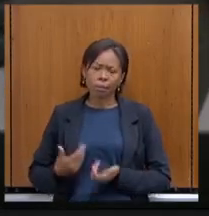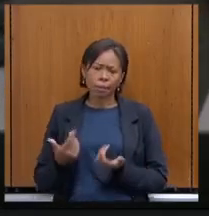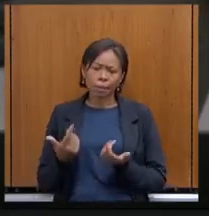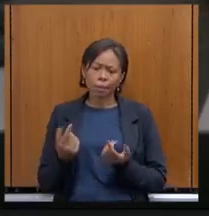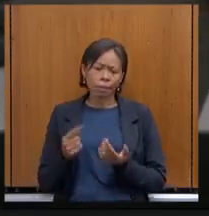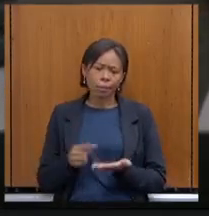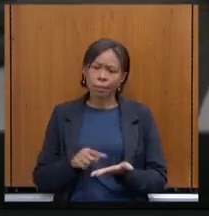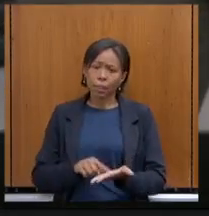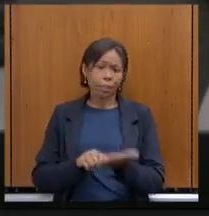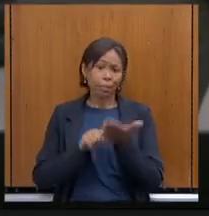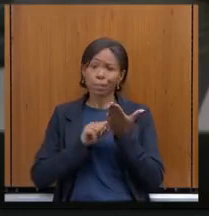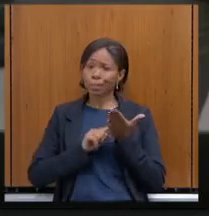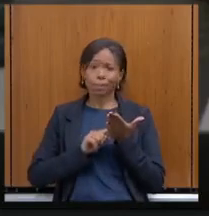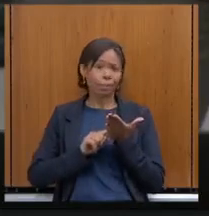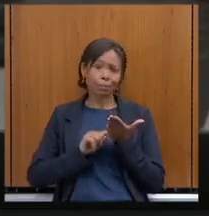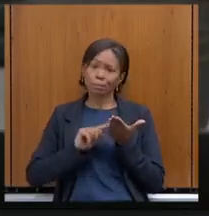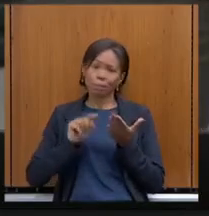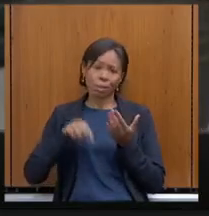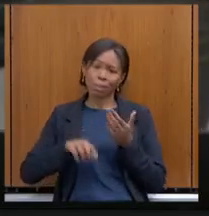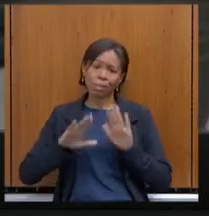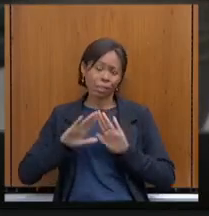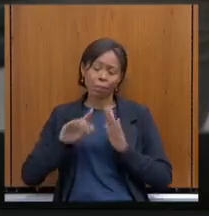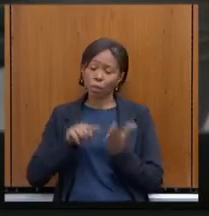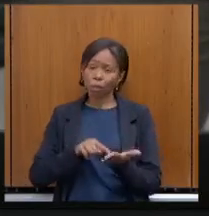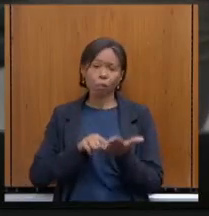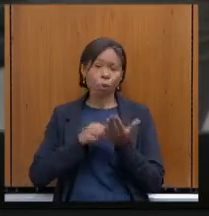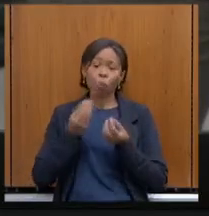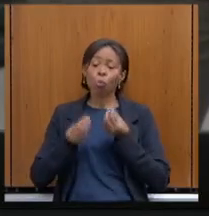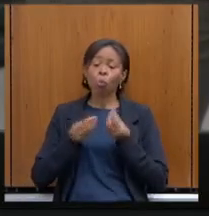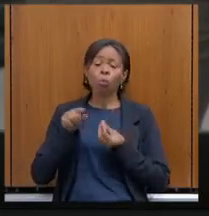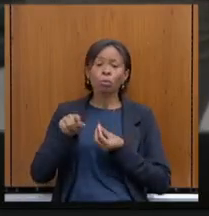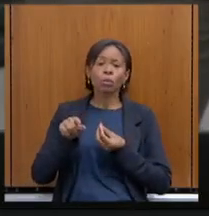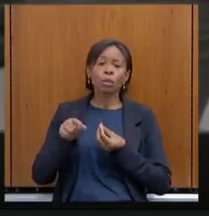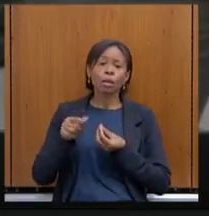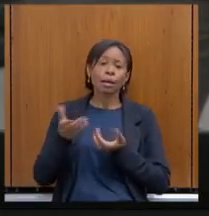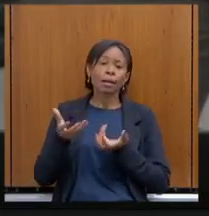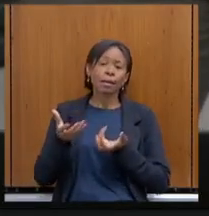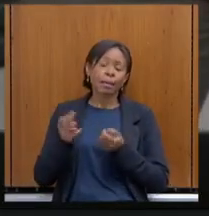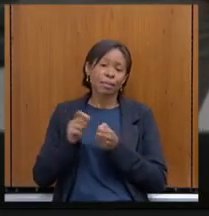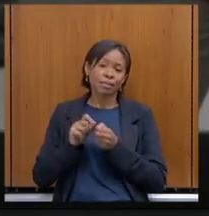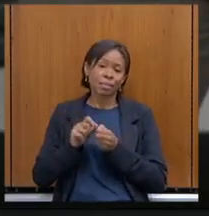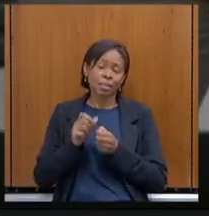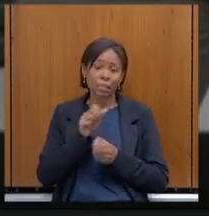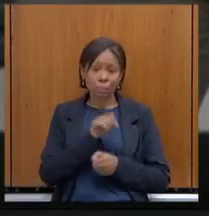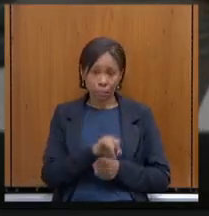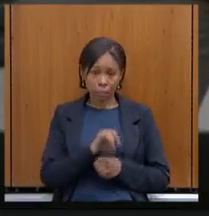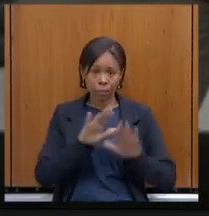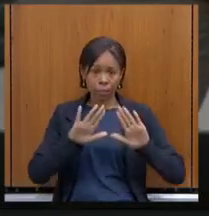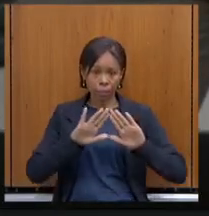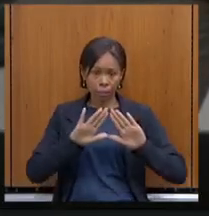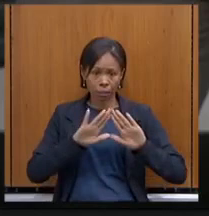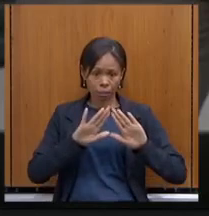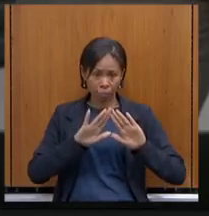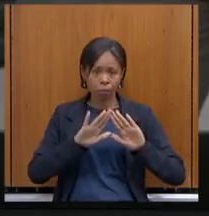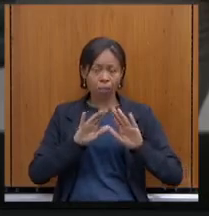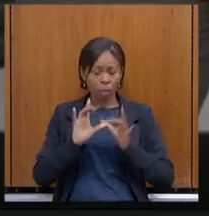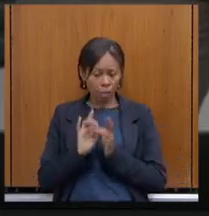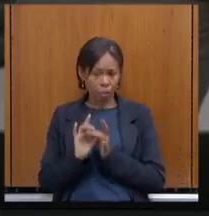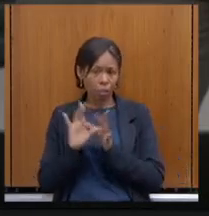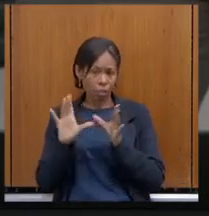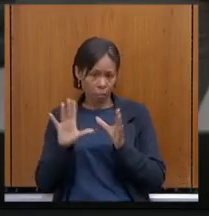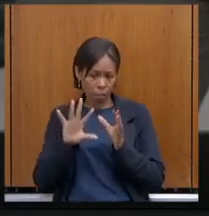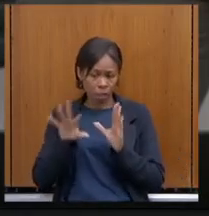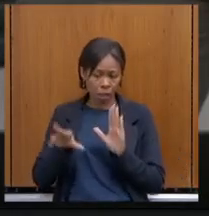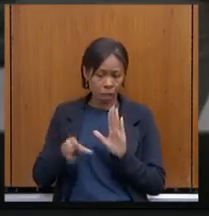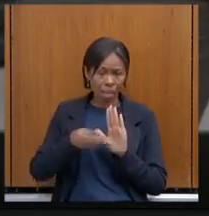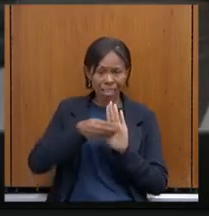como deseja proceder, caso a Assembleia Legislativa autorize adesão ao regime de recuperação